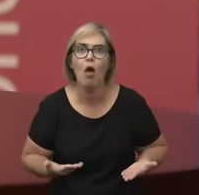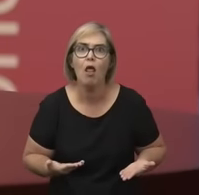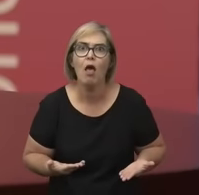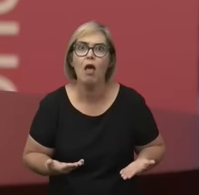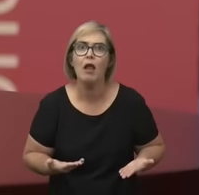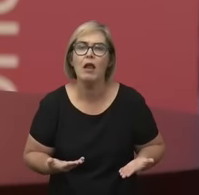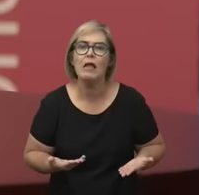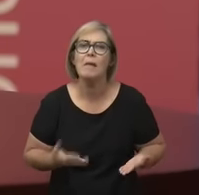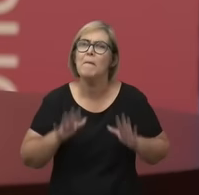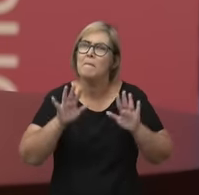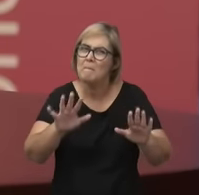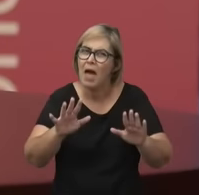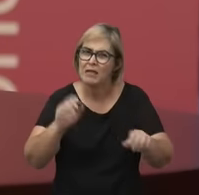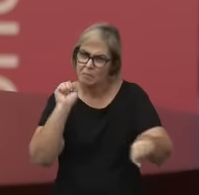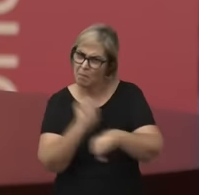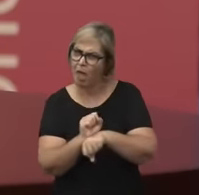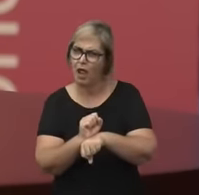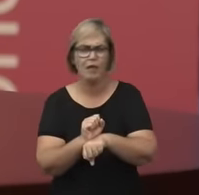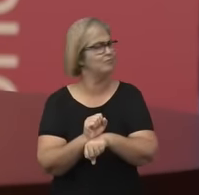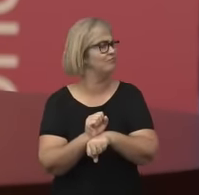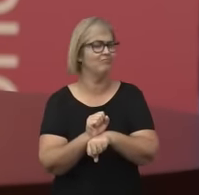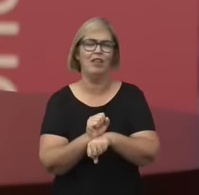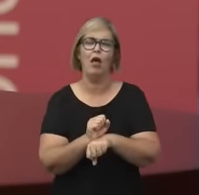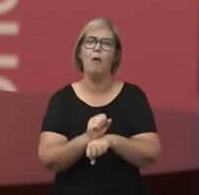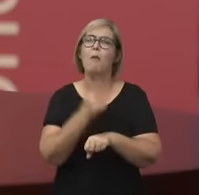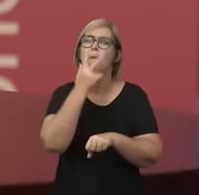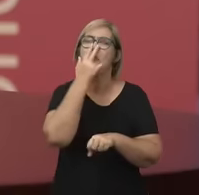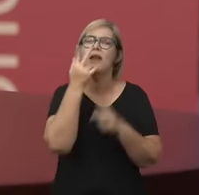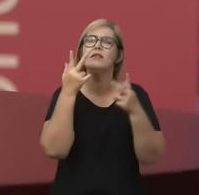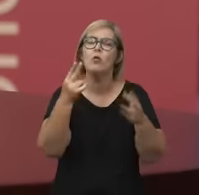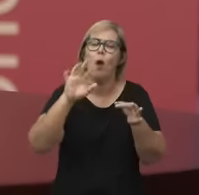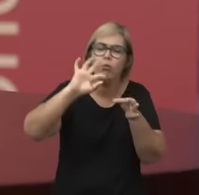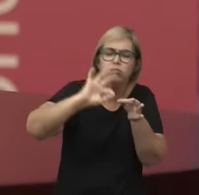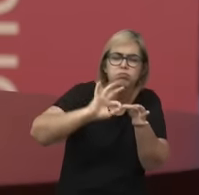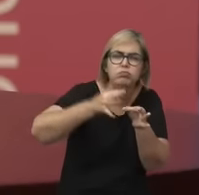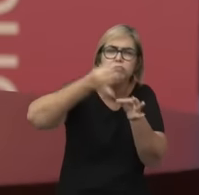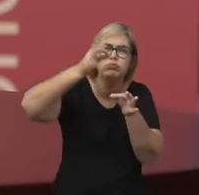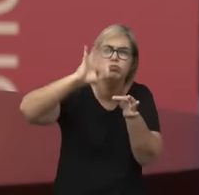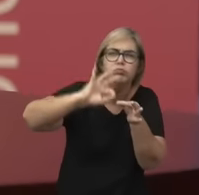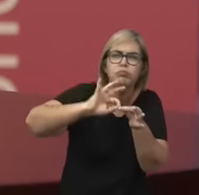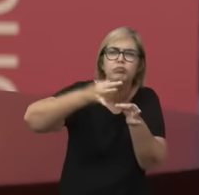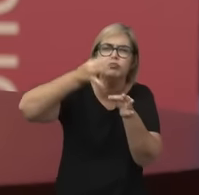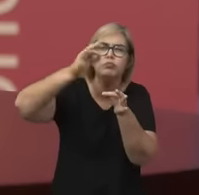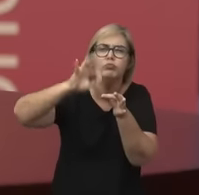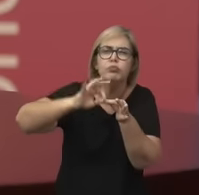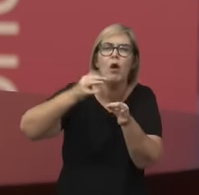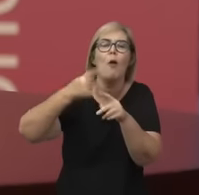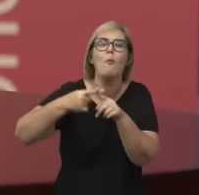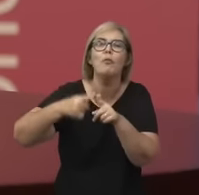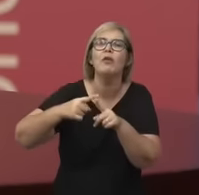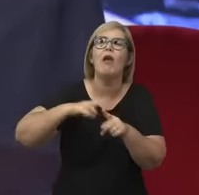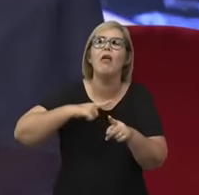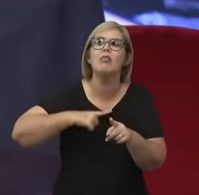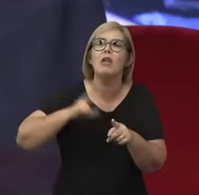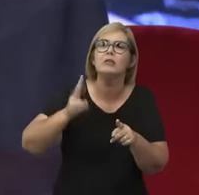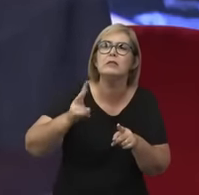sempre por costurar. Não é um tecido acabado, às vezes tem uns buracos e você remenda.